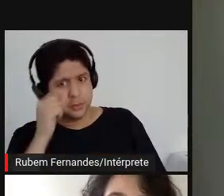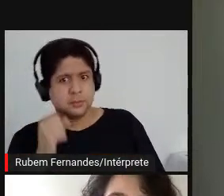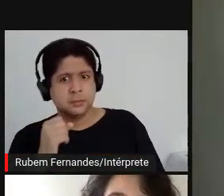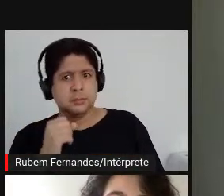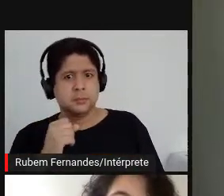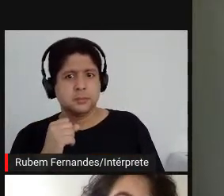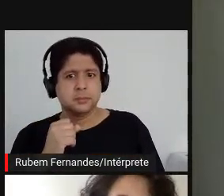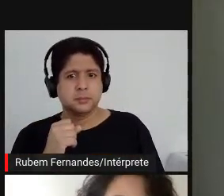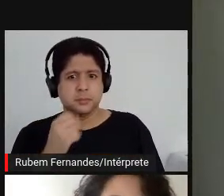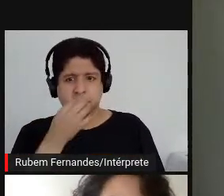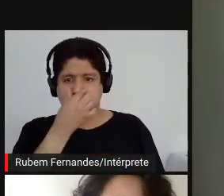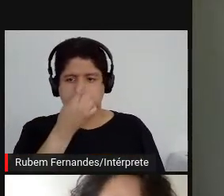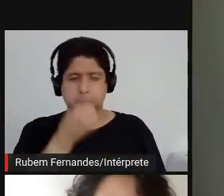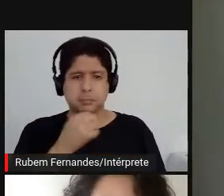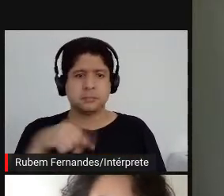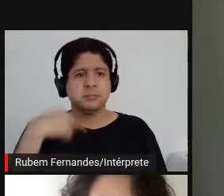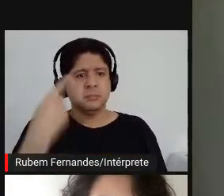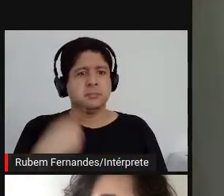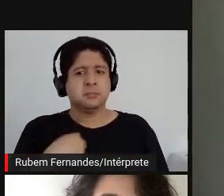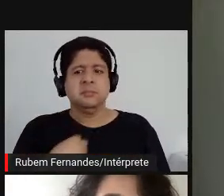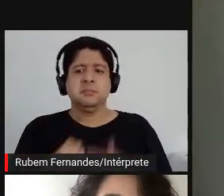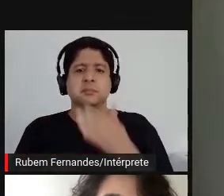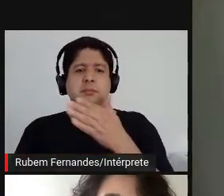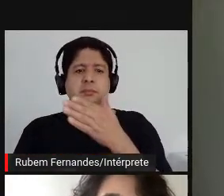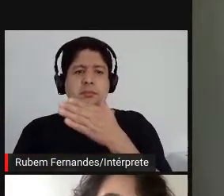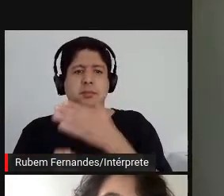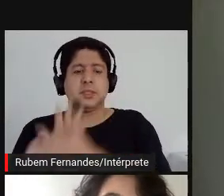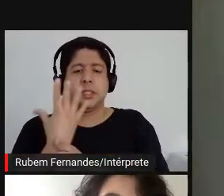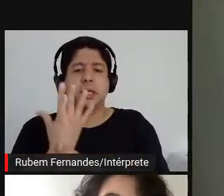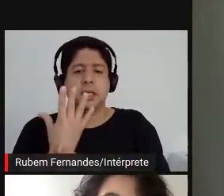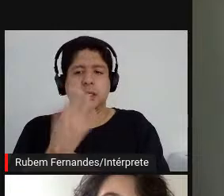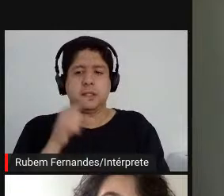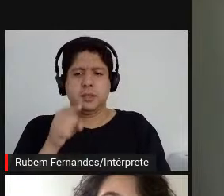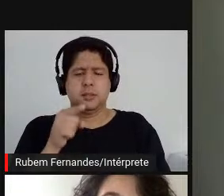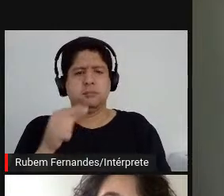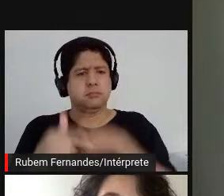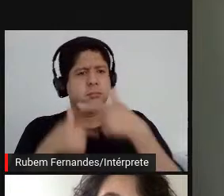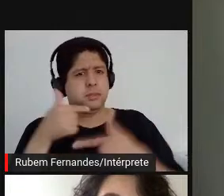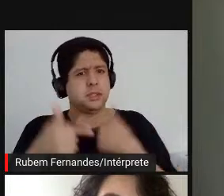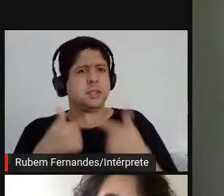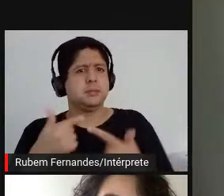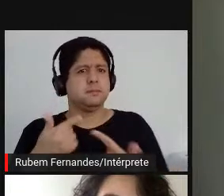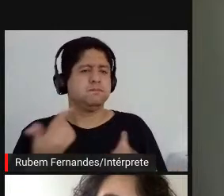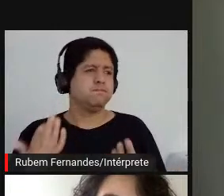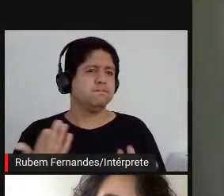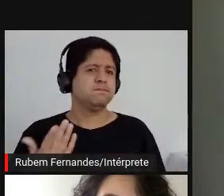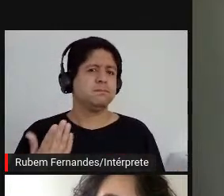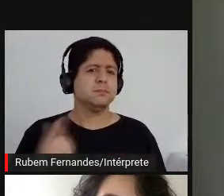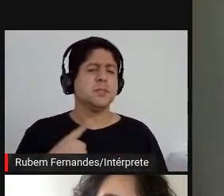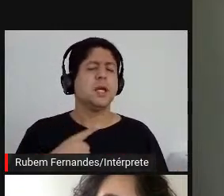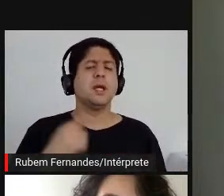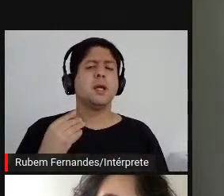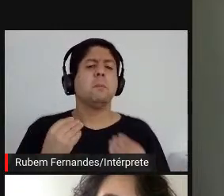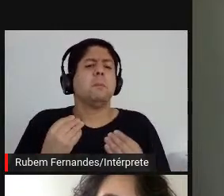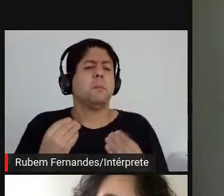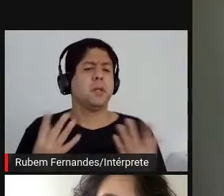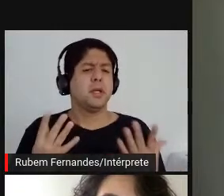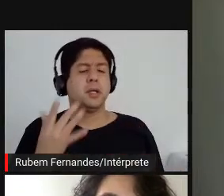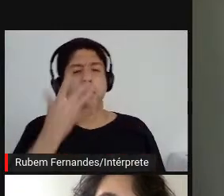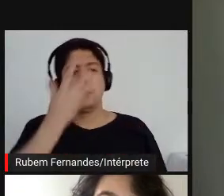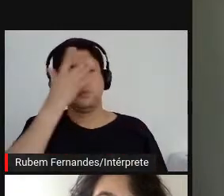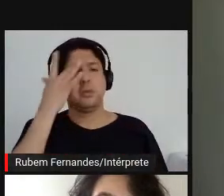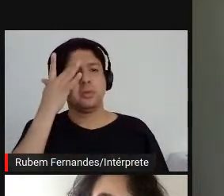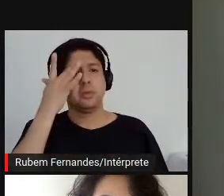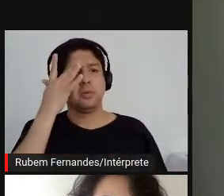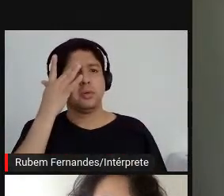E aí eu criei esse trabalho, né? Que as pessoas podiam... Elas